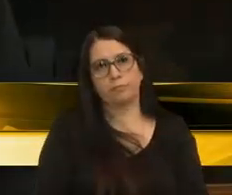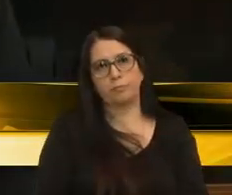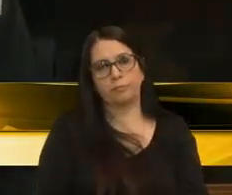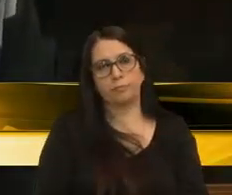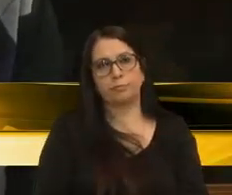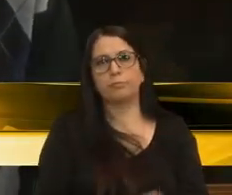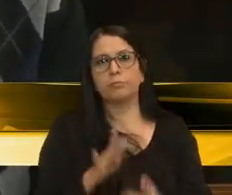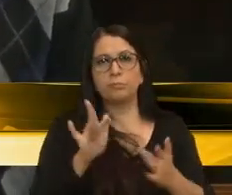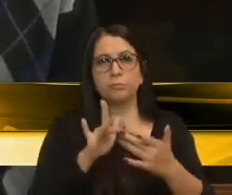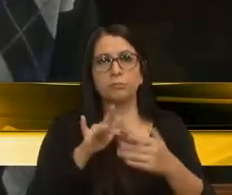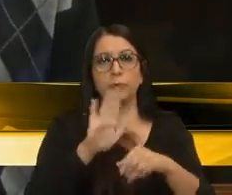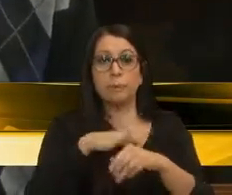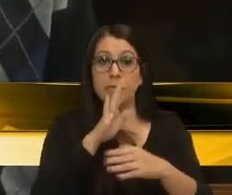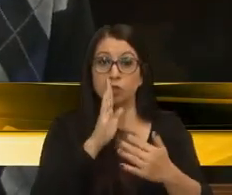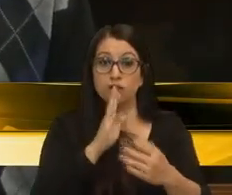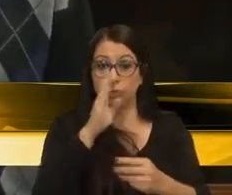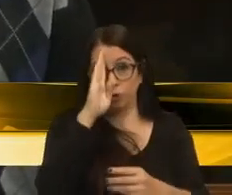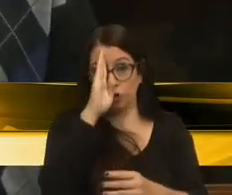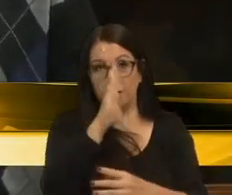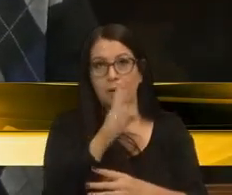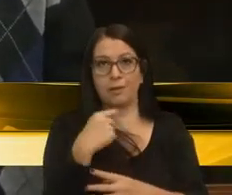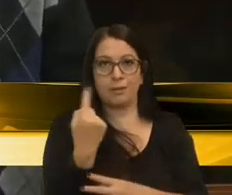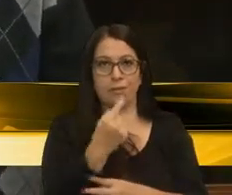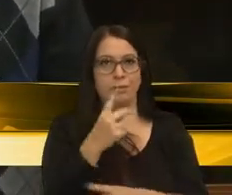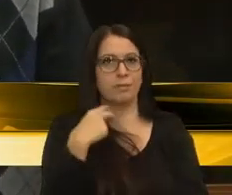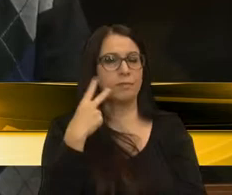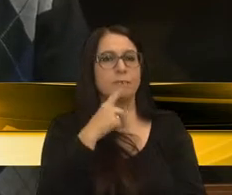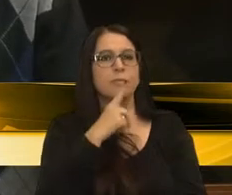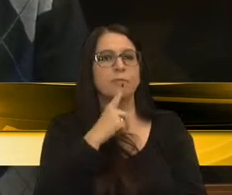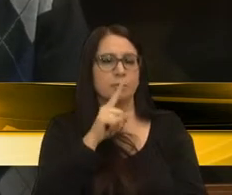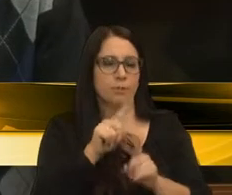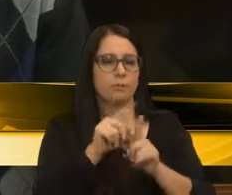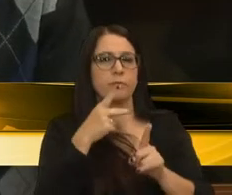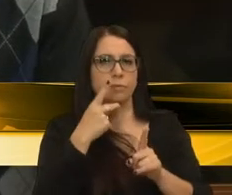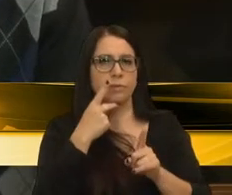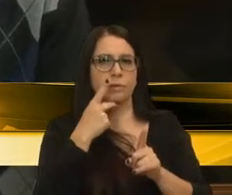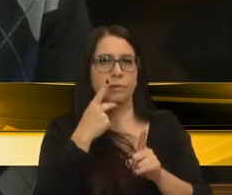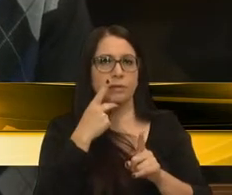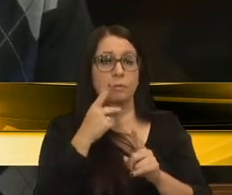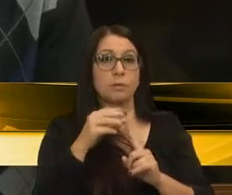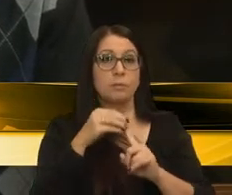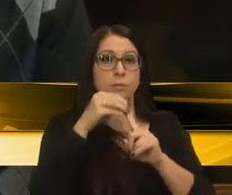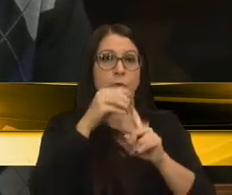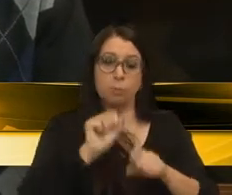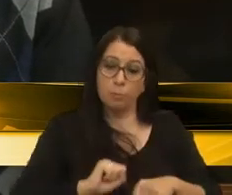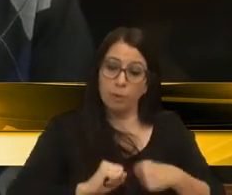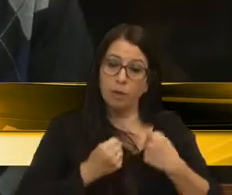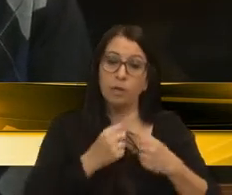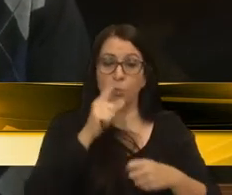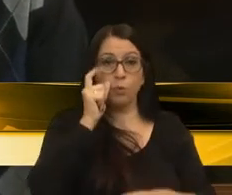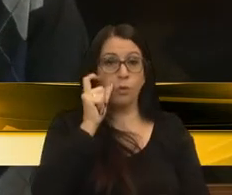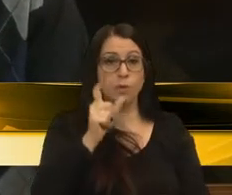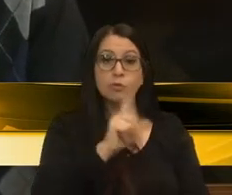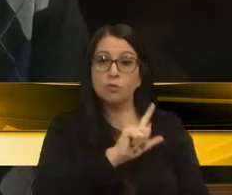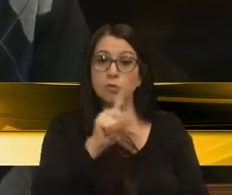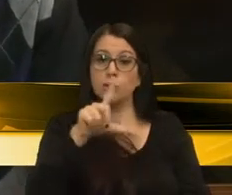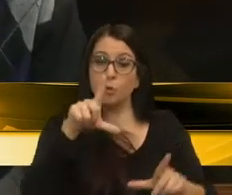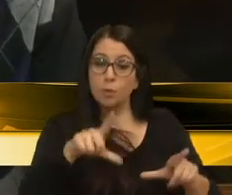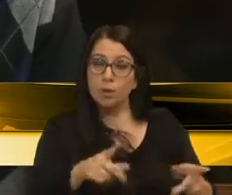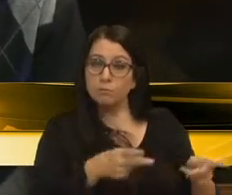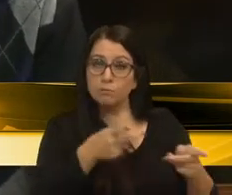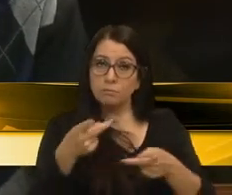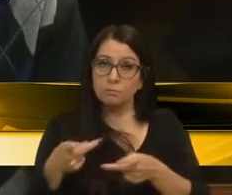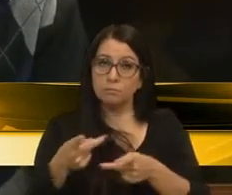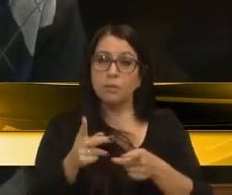contato tem que ser mais direto, como o senhor falou, o vereador Menegusto também falou antes, mas vai ressaltar do empenho, do interesse deles nessa localidade, e também